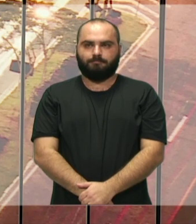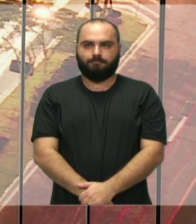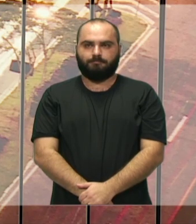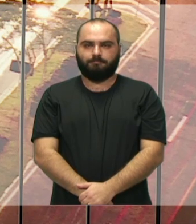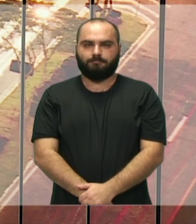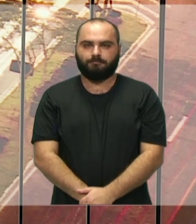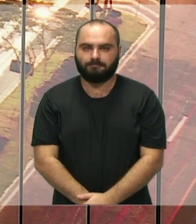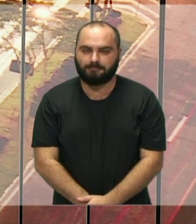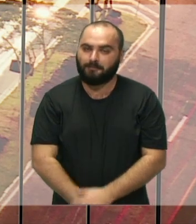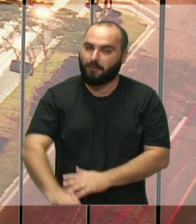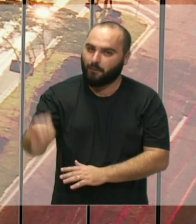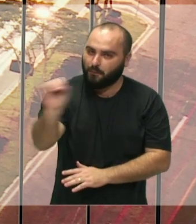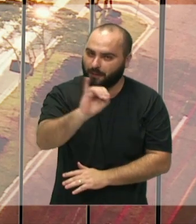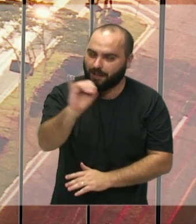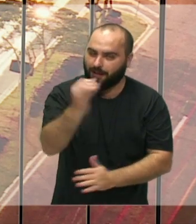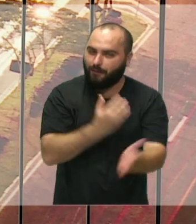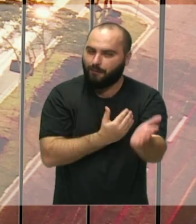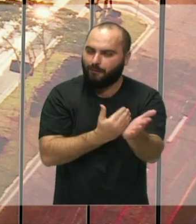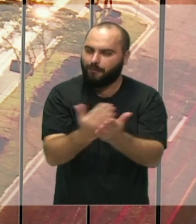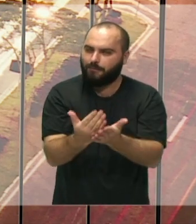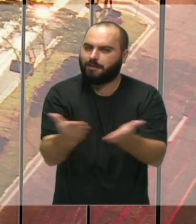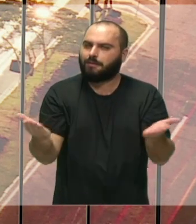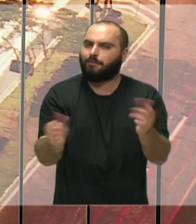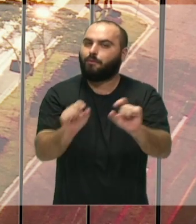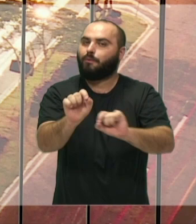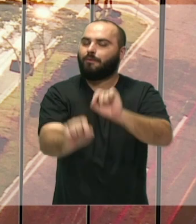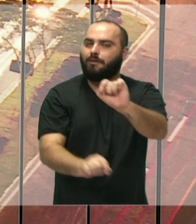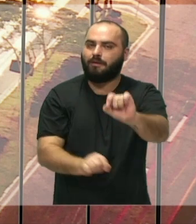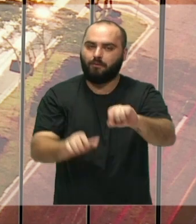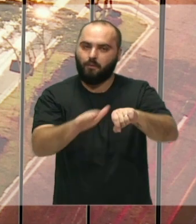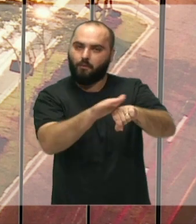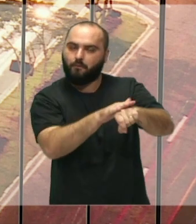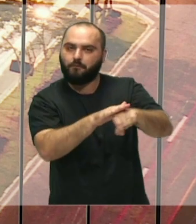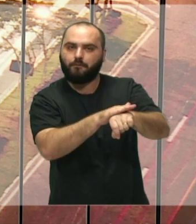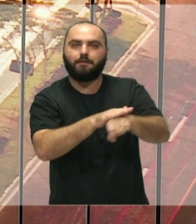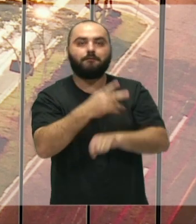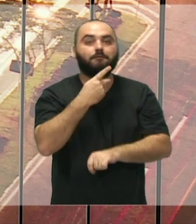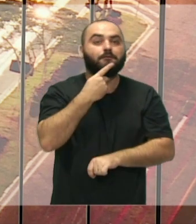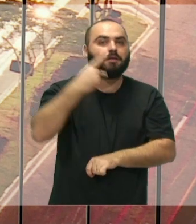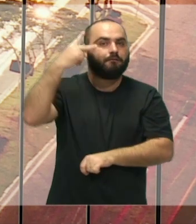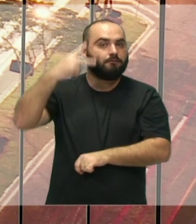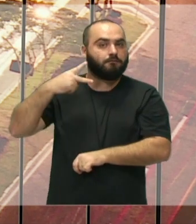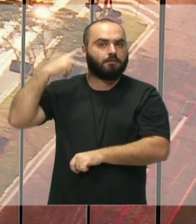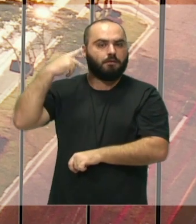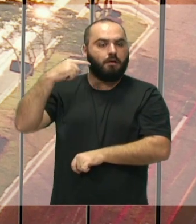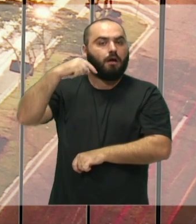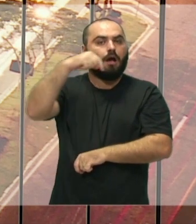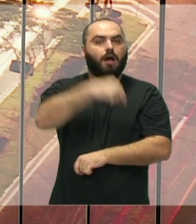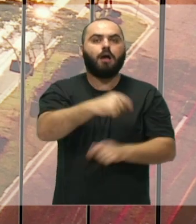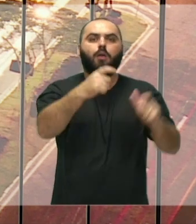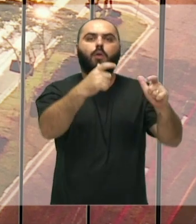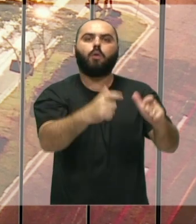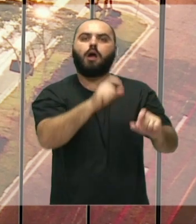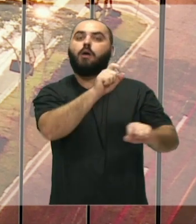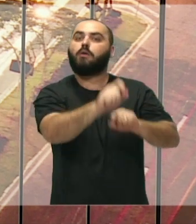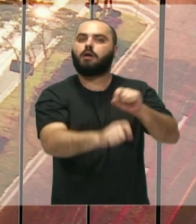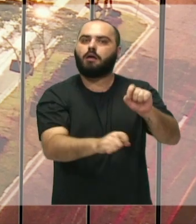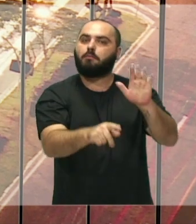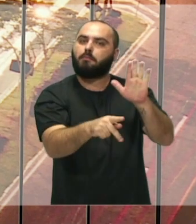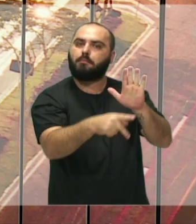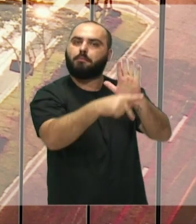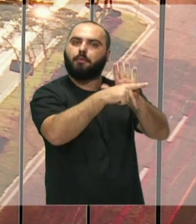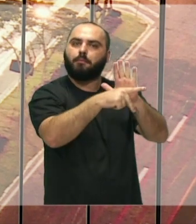Olá, começa agora mais um Fala Vereador. Este programa é um espaço que busca expor as ações